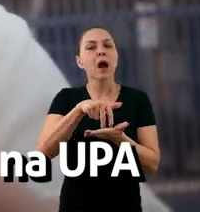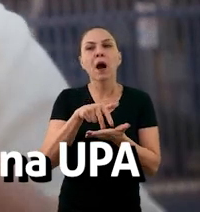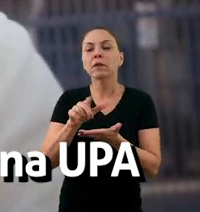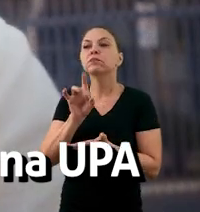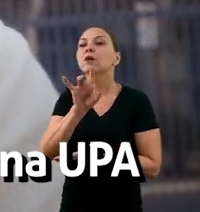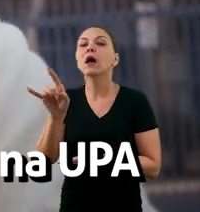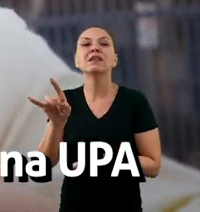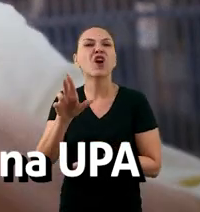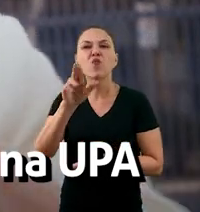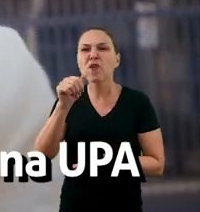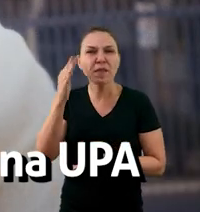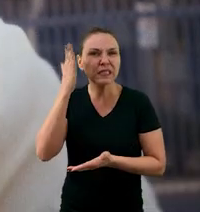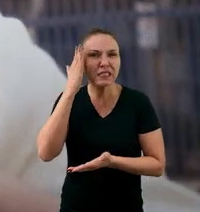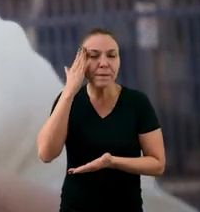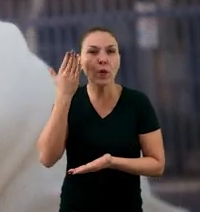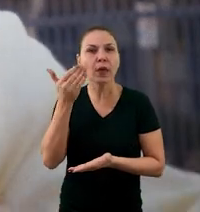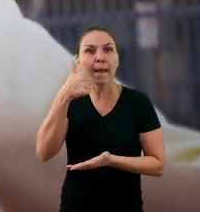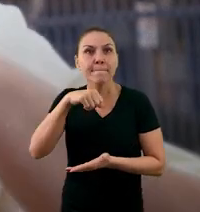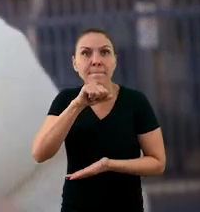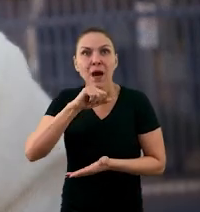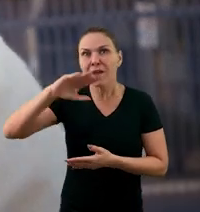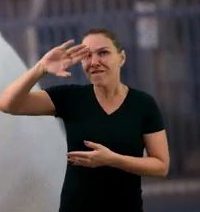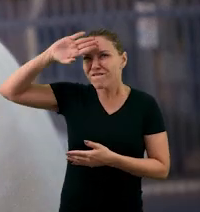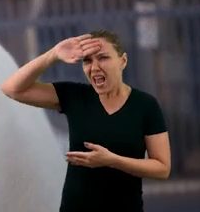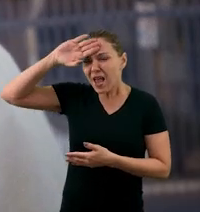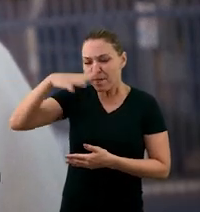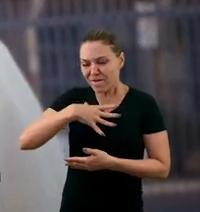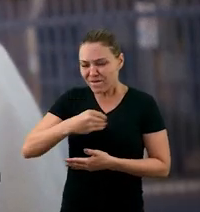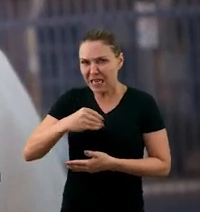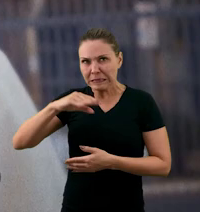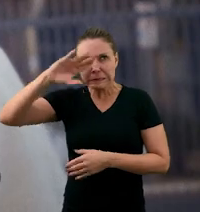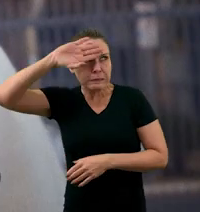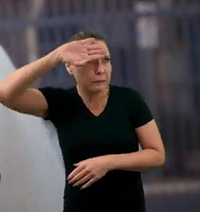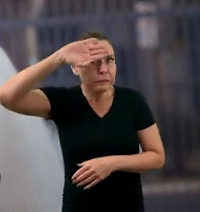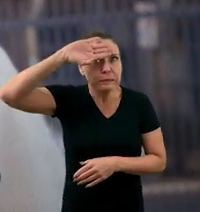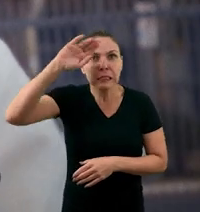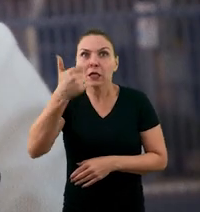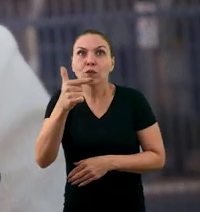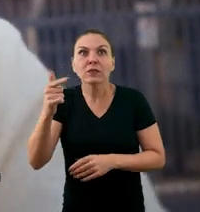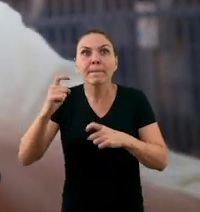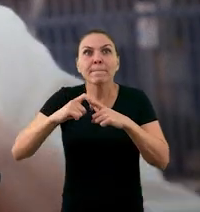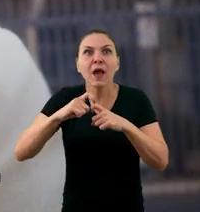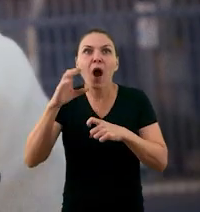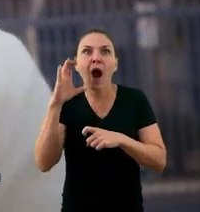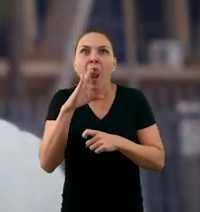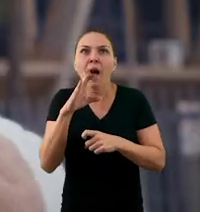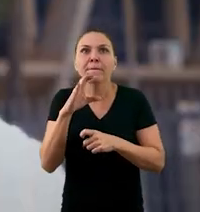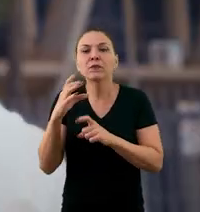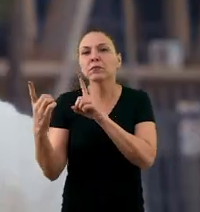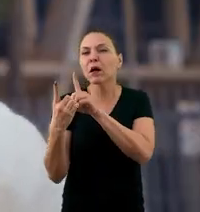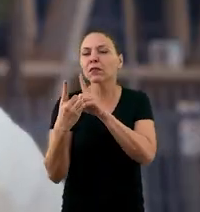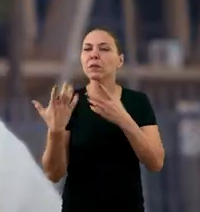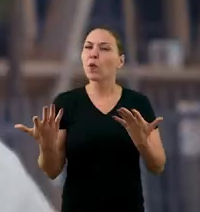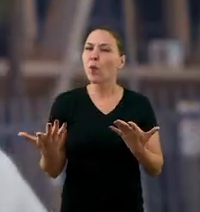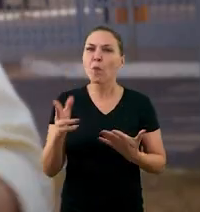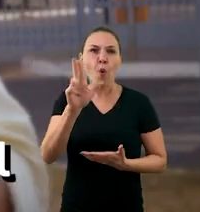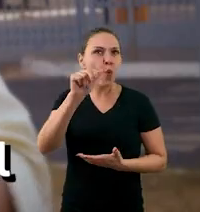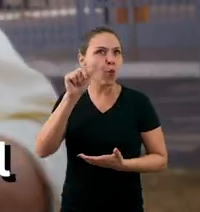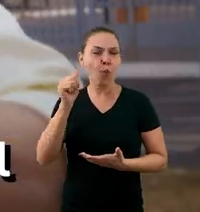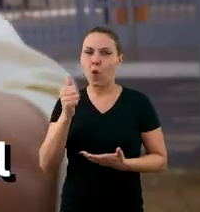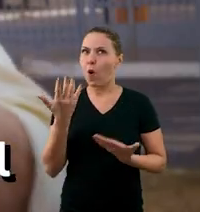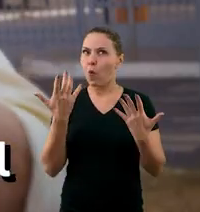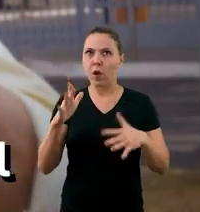eu quero saber de uma mãe chegar na UPA com a sua filha ardendo de febre e não ter um médico para atender rápido. Nunca mais.